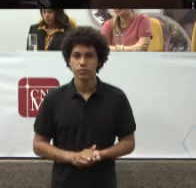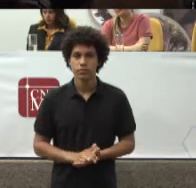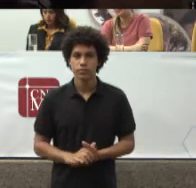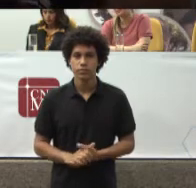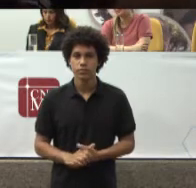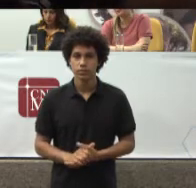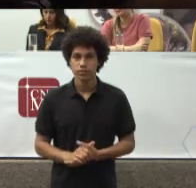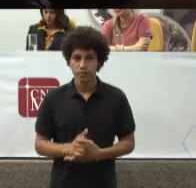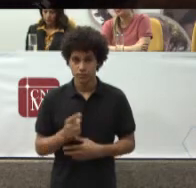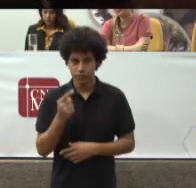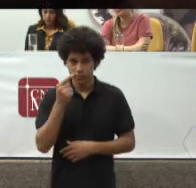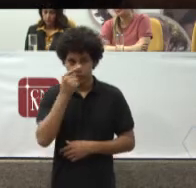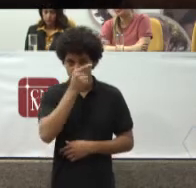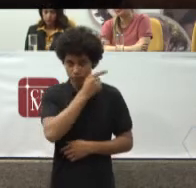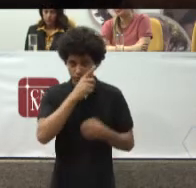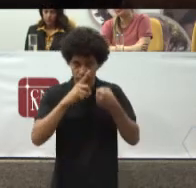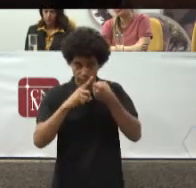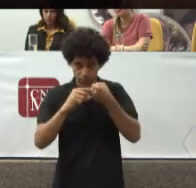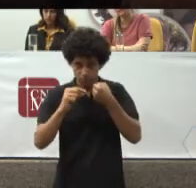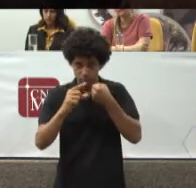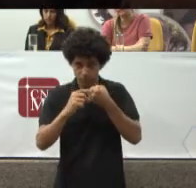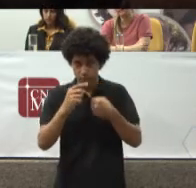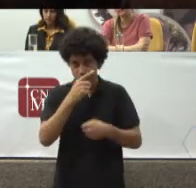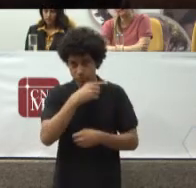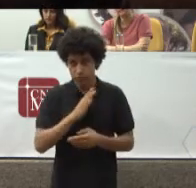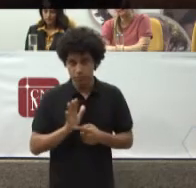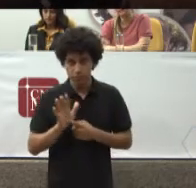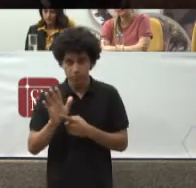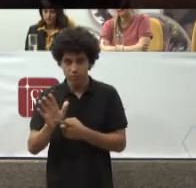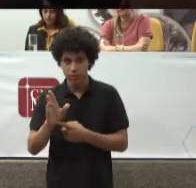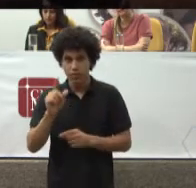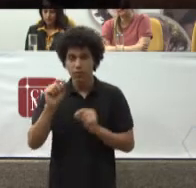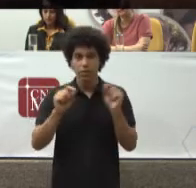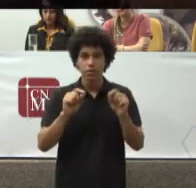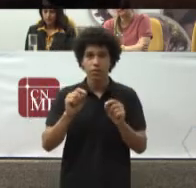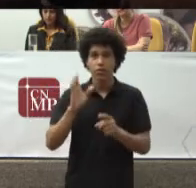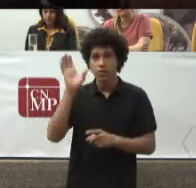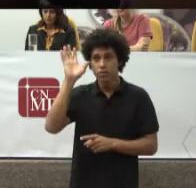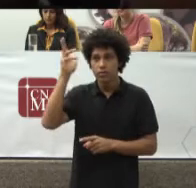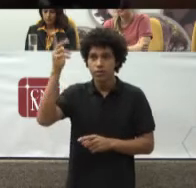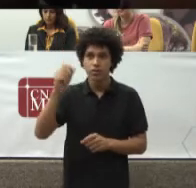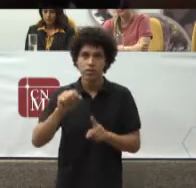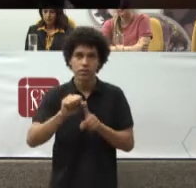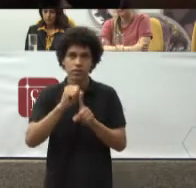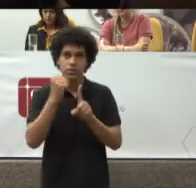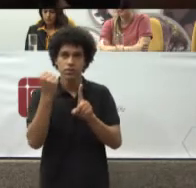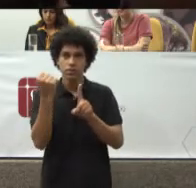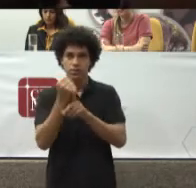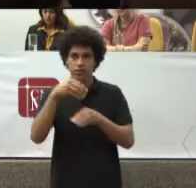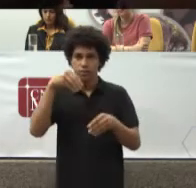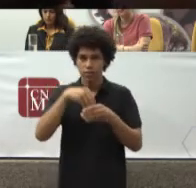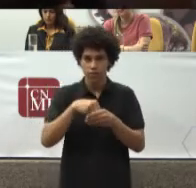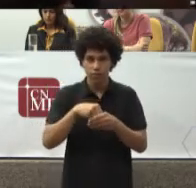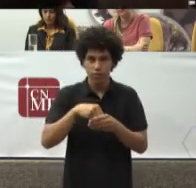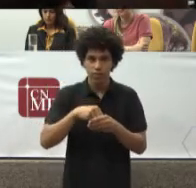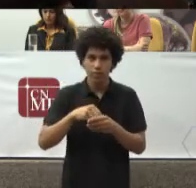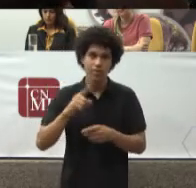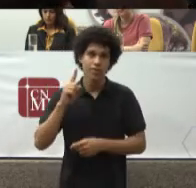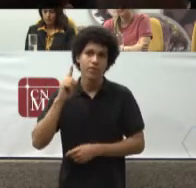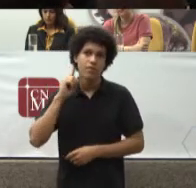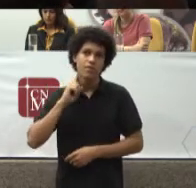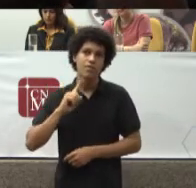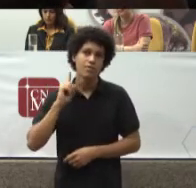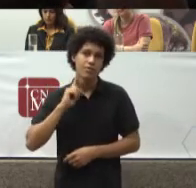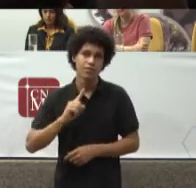Esse Recurso extraordinário Foi em uma ação Civil Pública De Minas Gerais Ele foi julgado